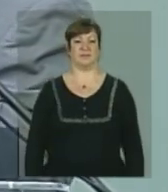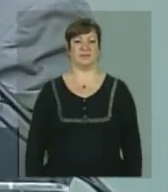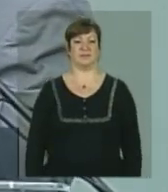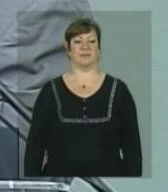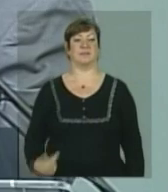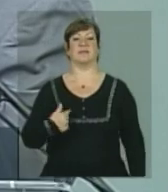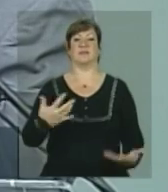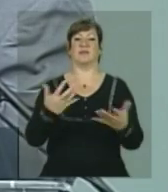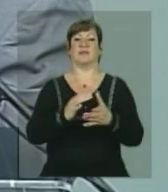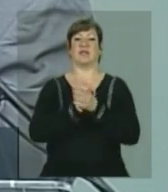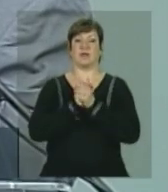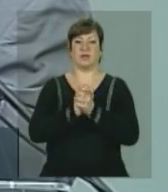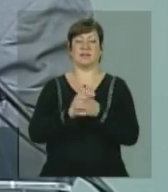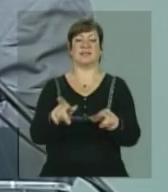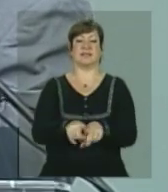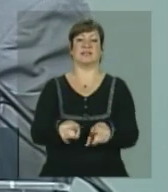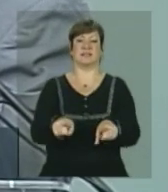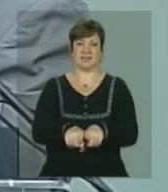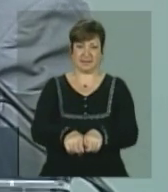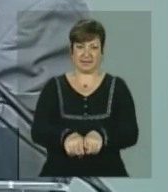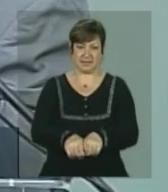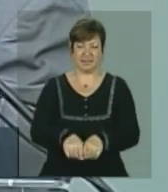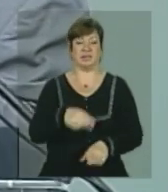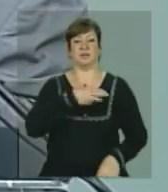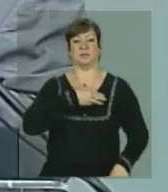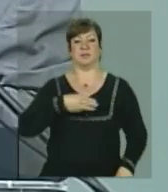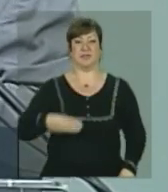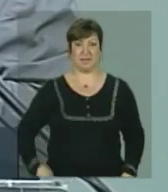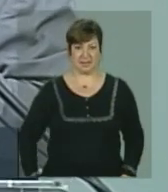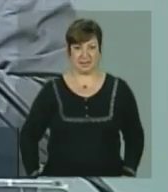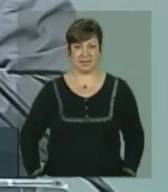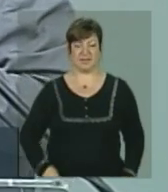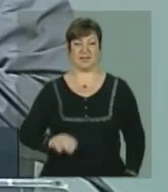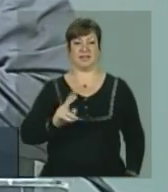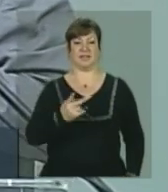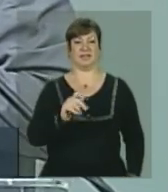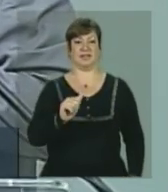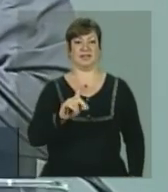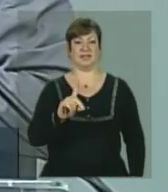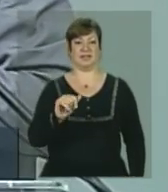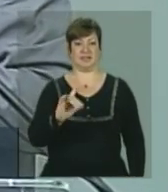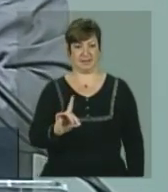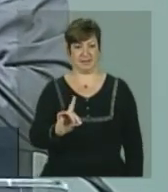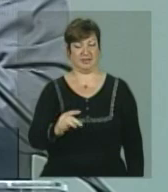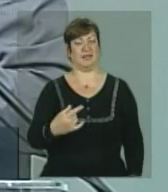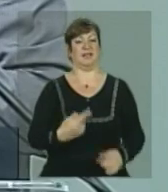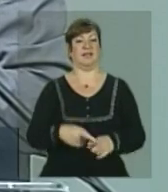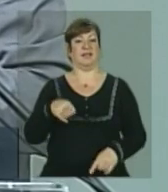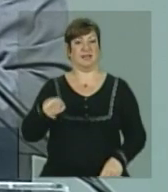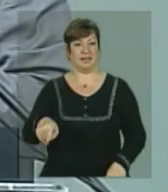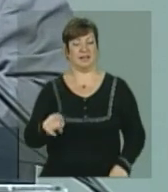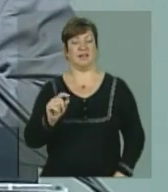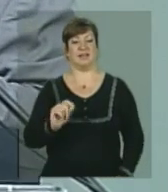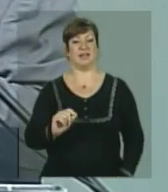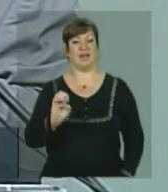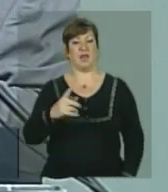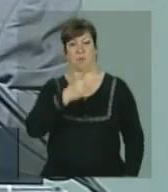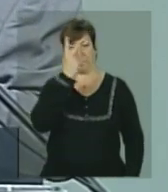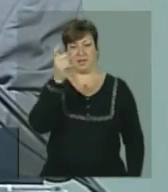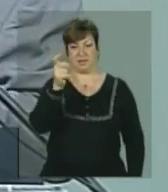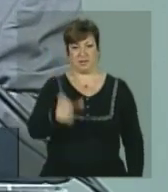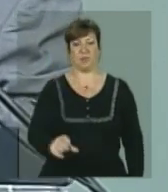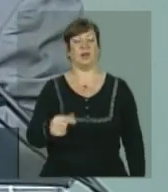Quero cumprimentar aqui o nosso ministro, Fernando Haddad. Fernando Haddad é uma pessoa que,